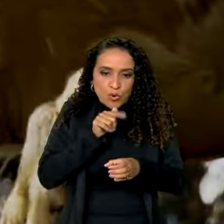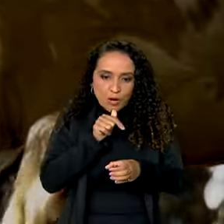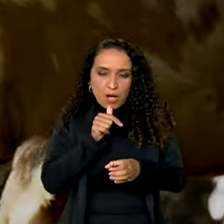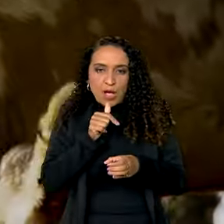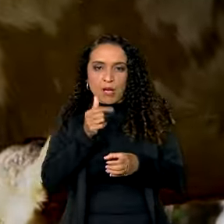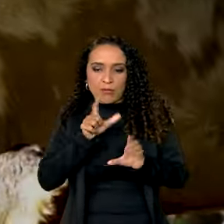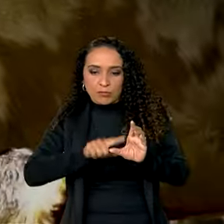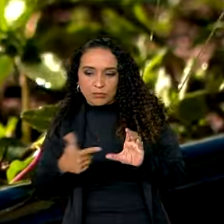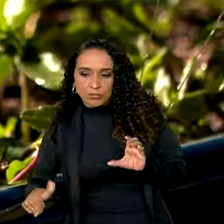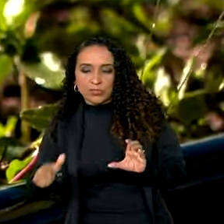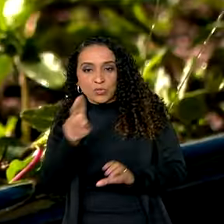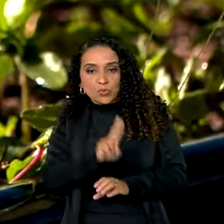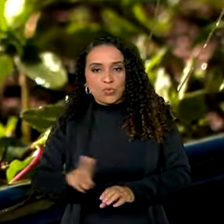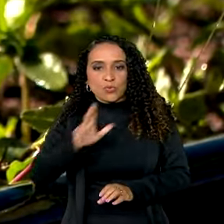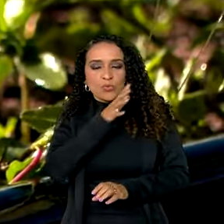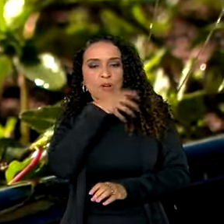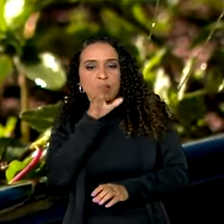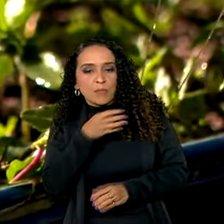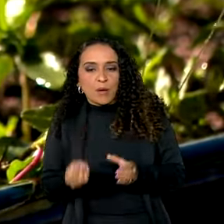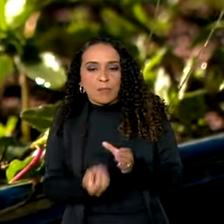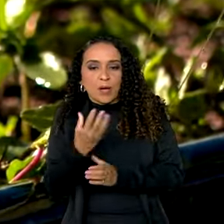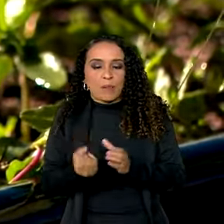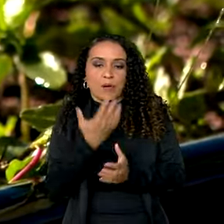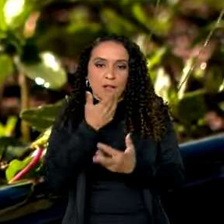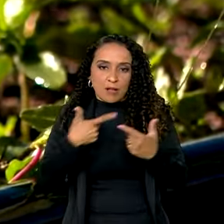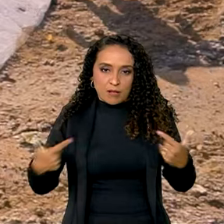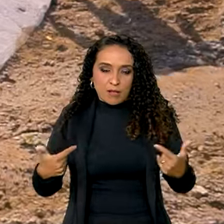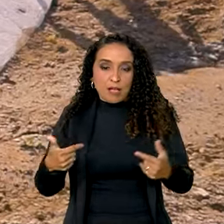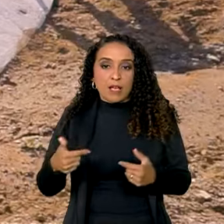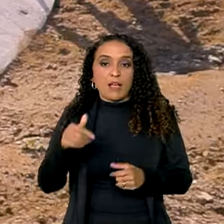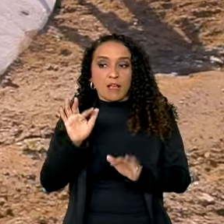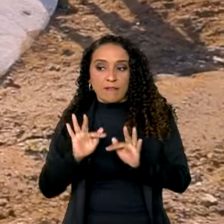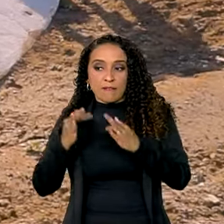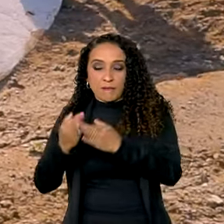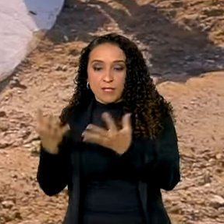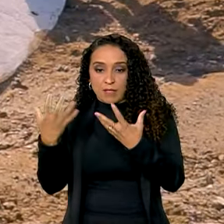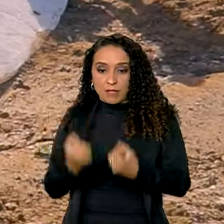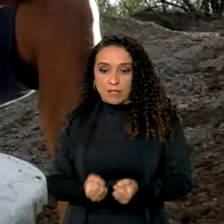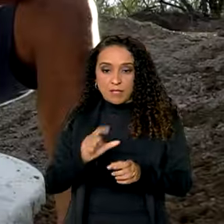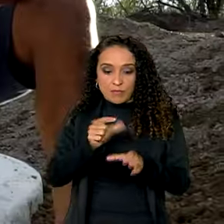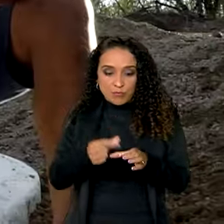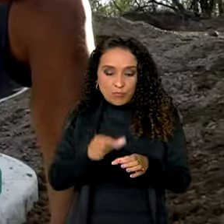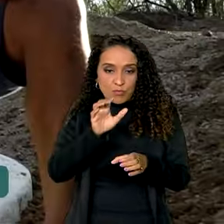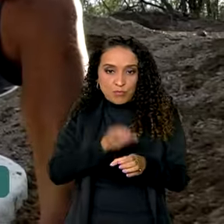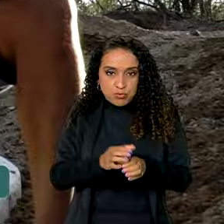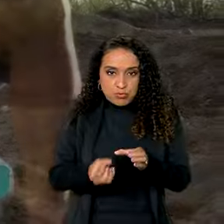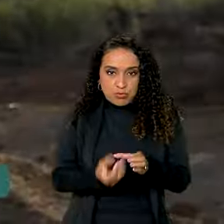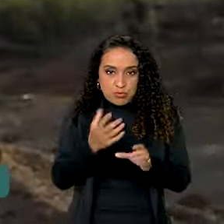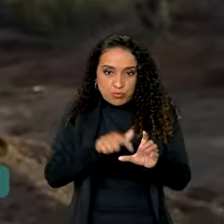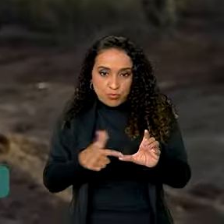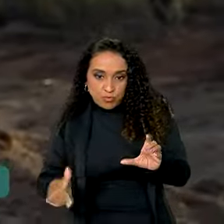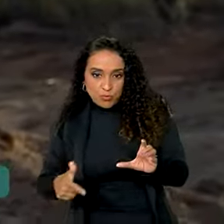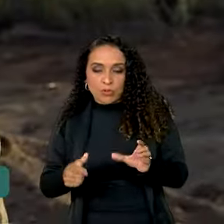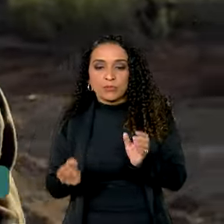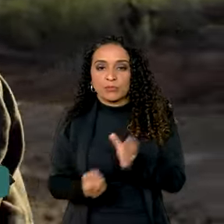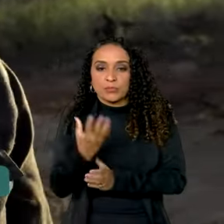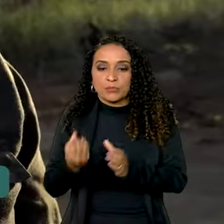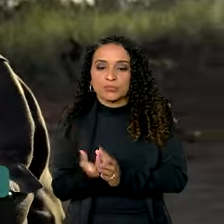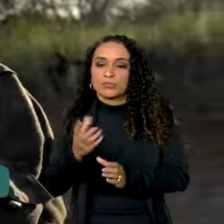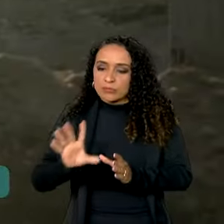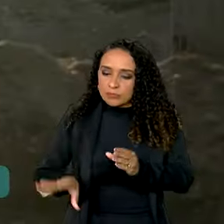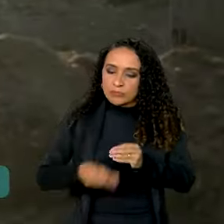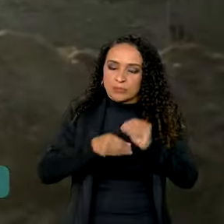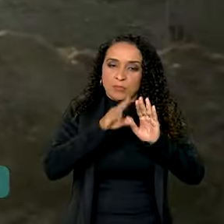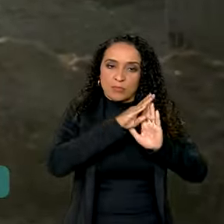animal e produção de alimentos. As famílias que recebem as cisternas produtivas também são inseridas no